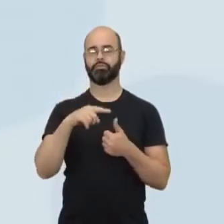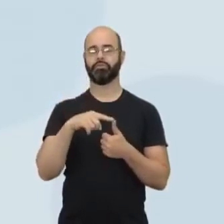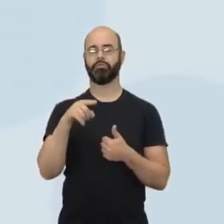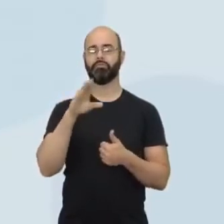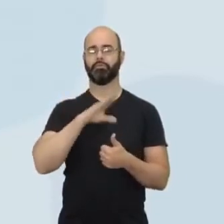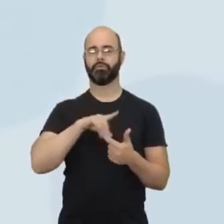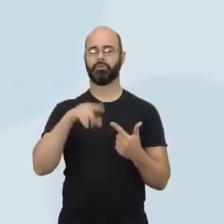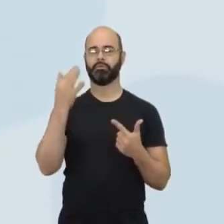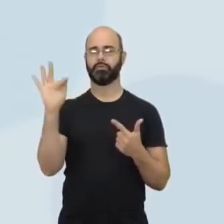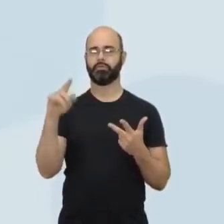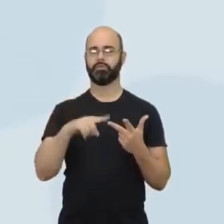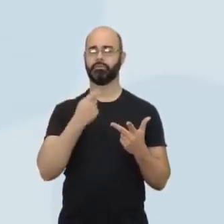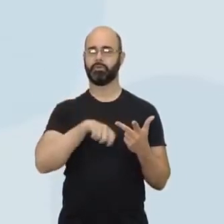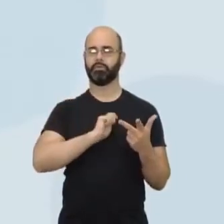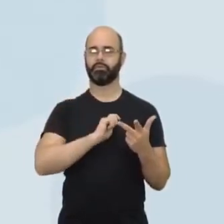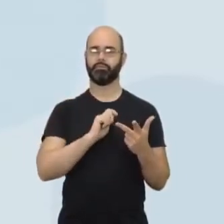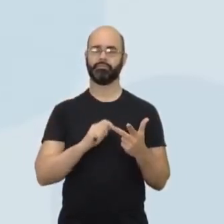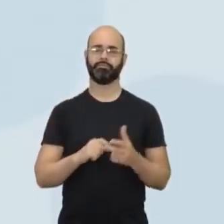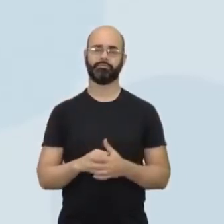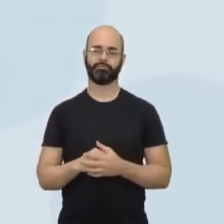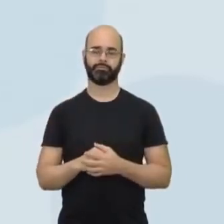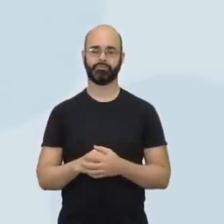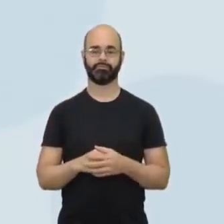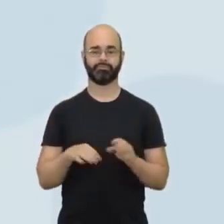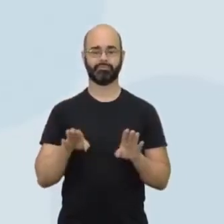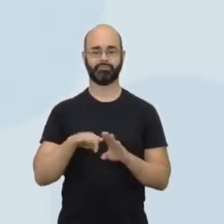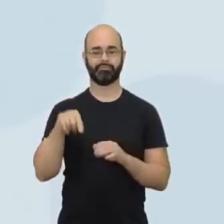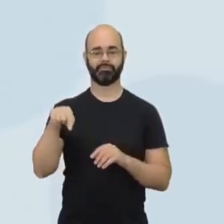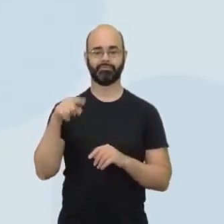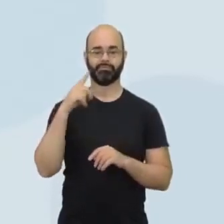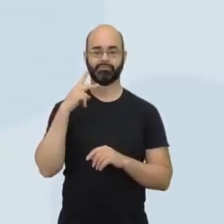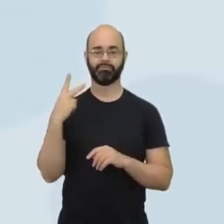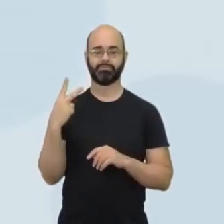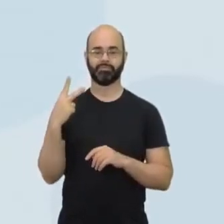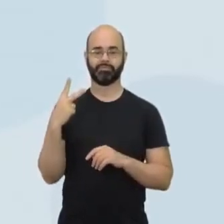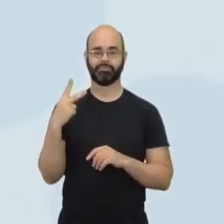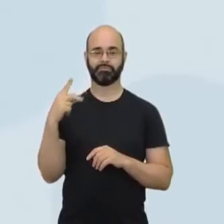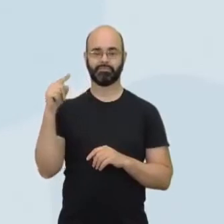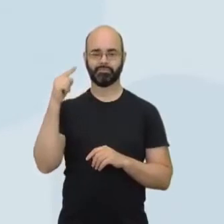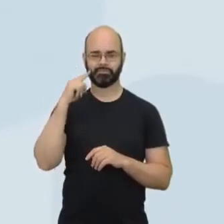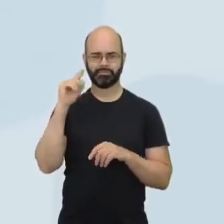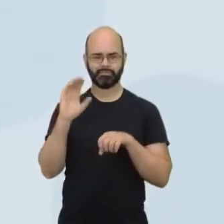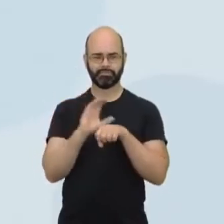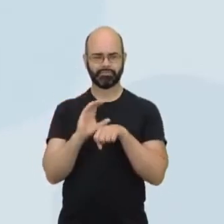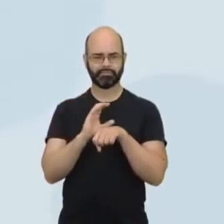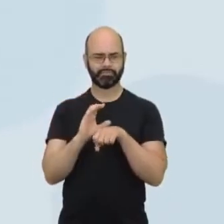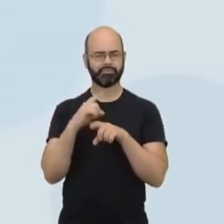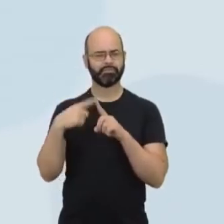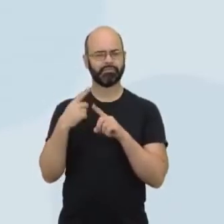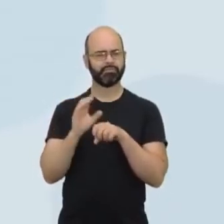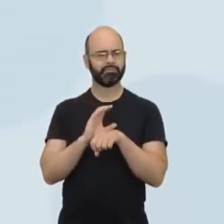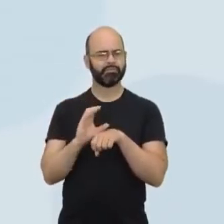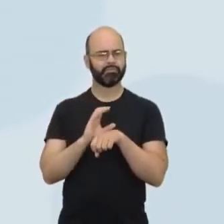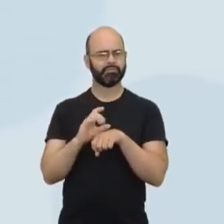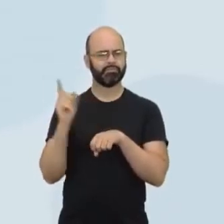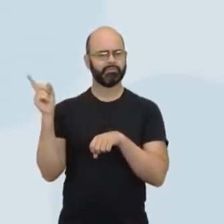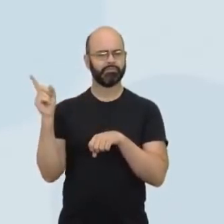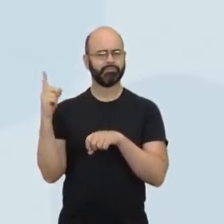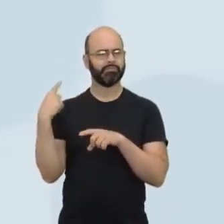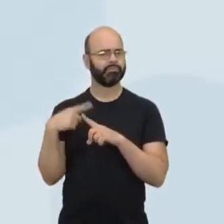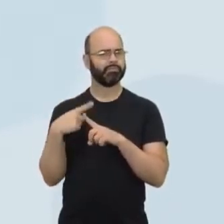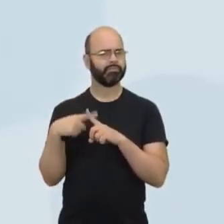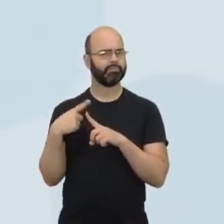espanhol. E aqui, Ju, na América do Sul, nós temos dois aqui, que estão em cinza. Por que eles estão em cinza? Porque eles não